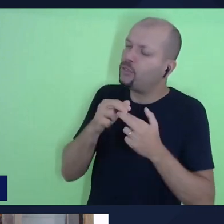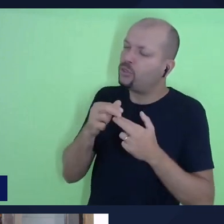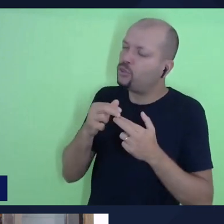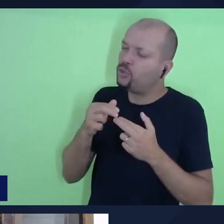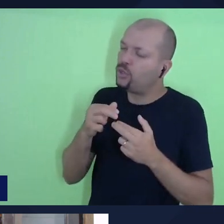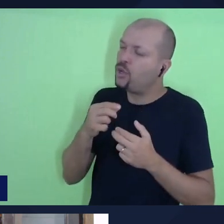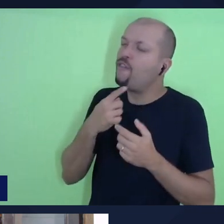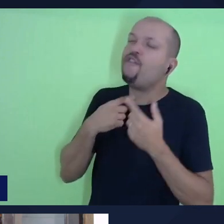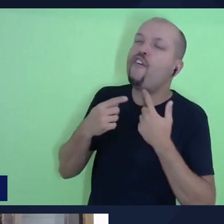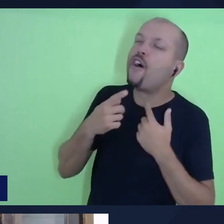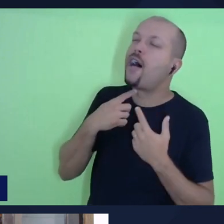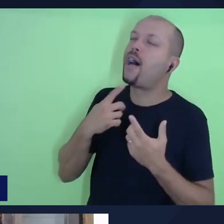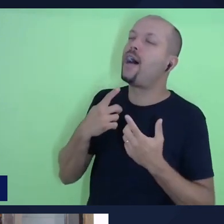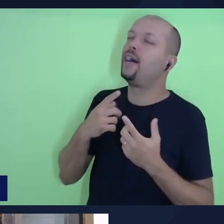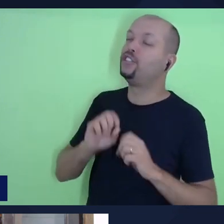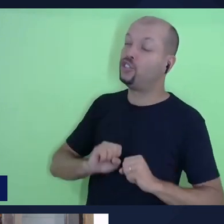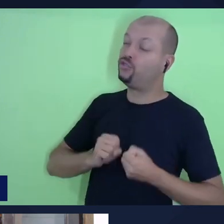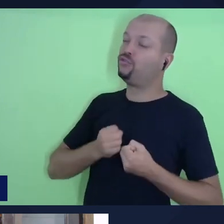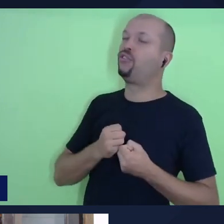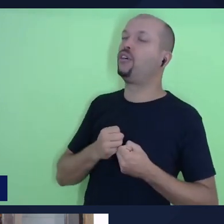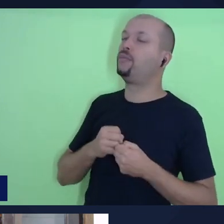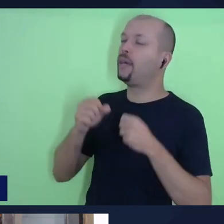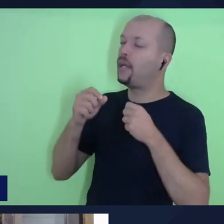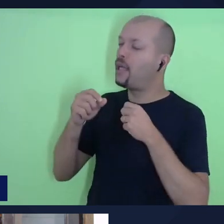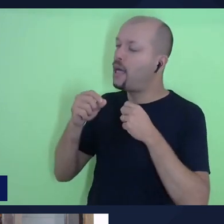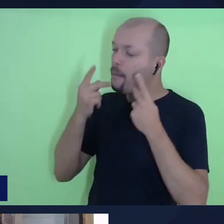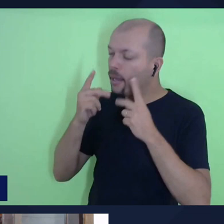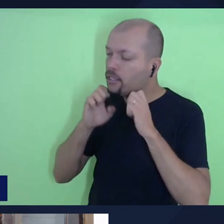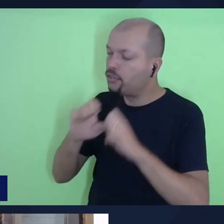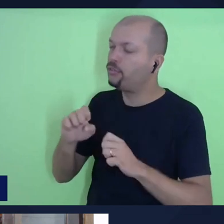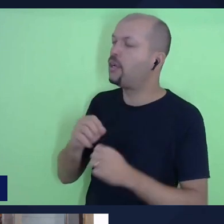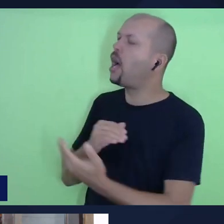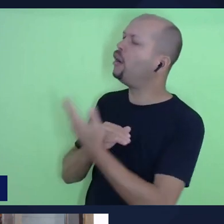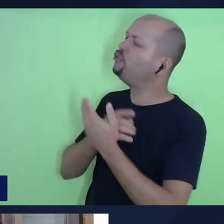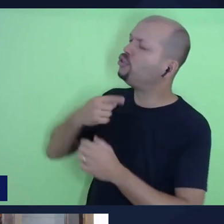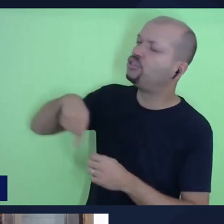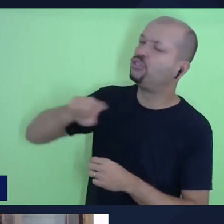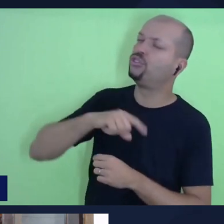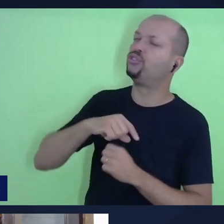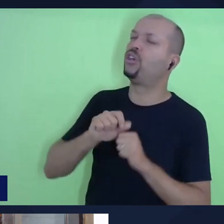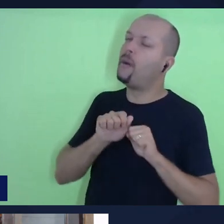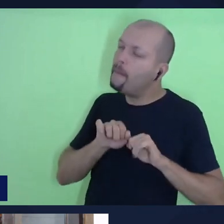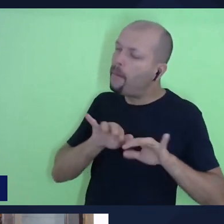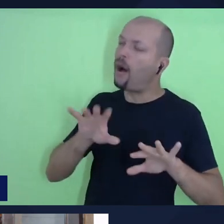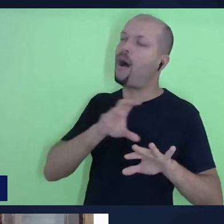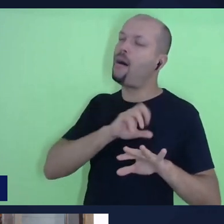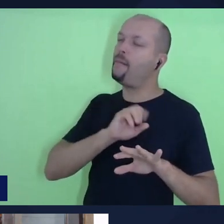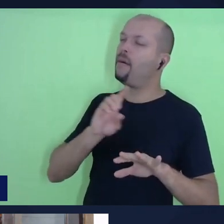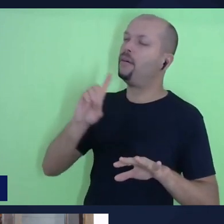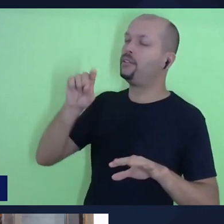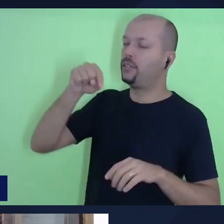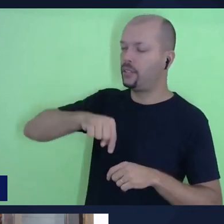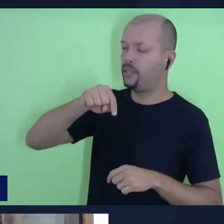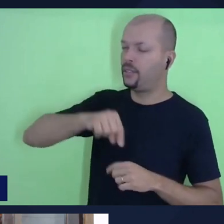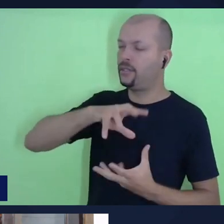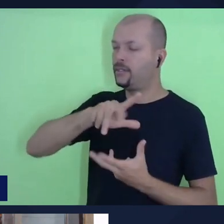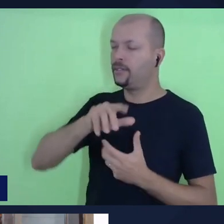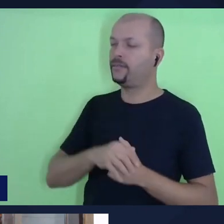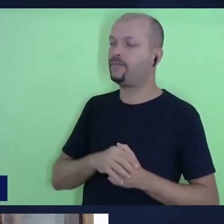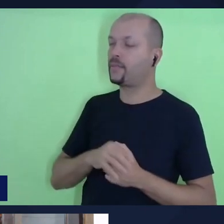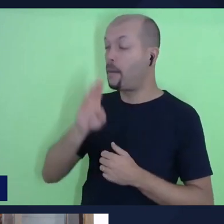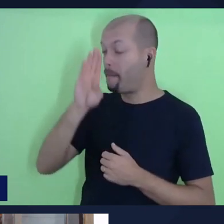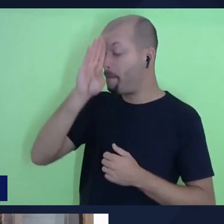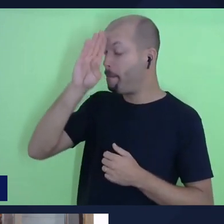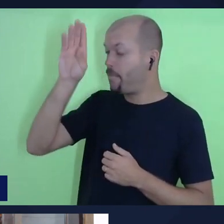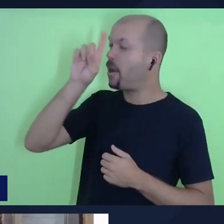serviço. Ajuda-nos, Deus, a sermos condutos do amor de Deus sobre essa terra, priorizar o reino no